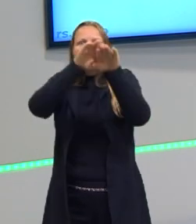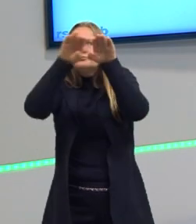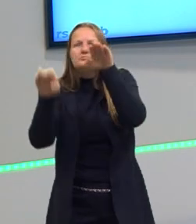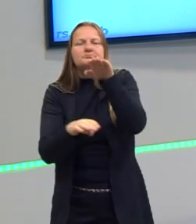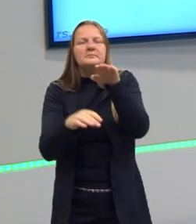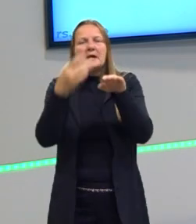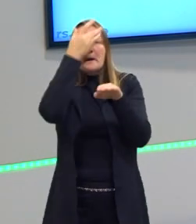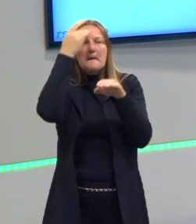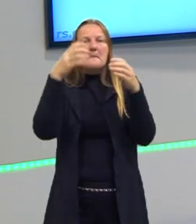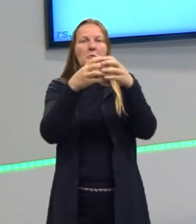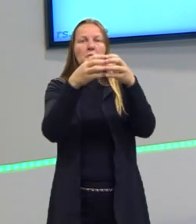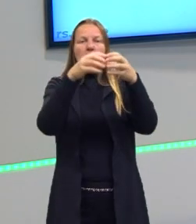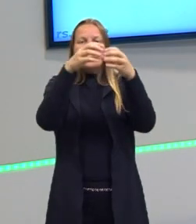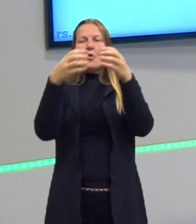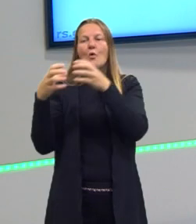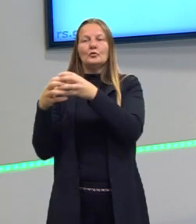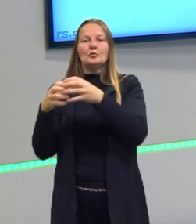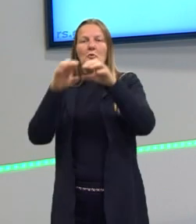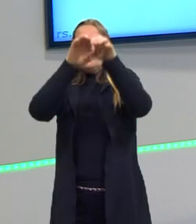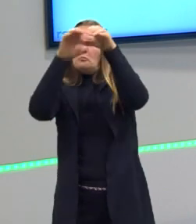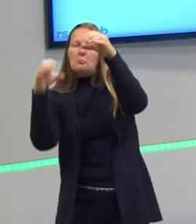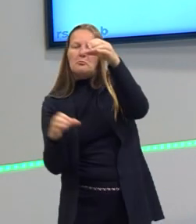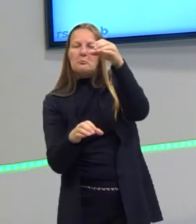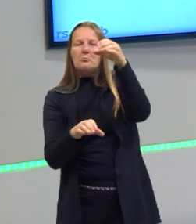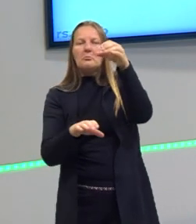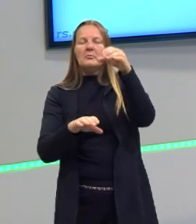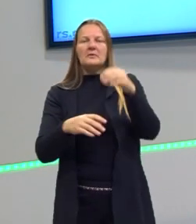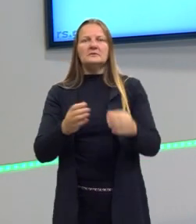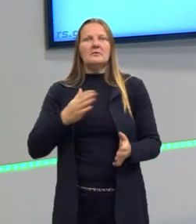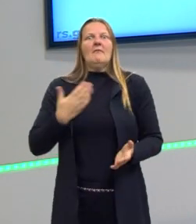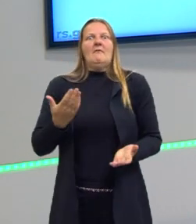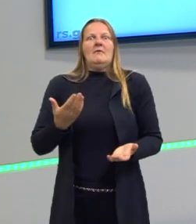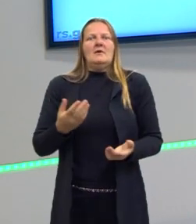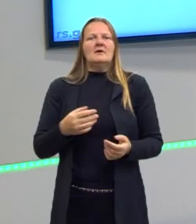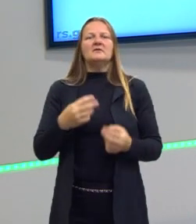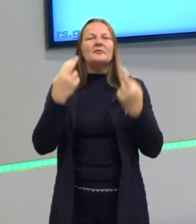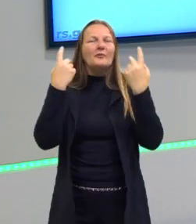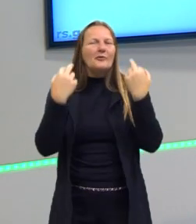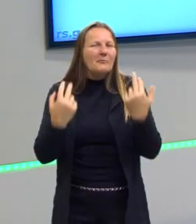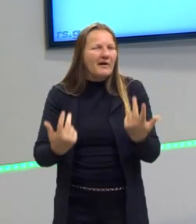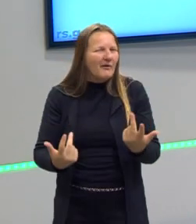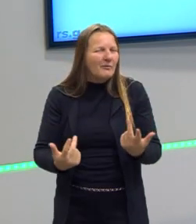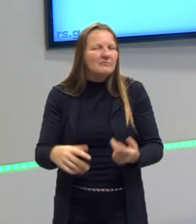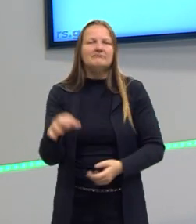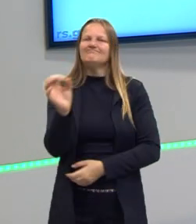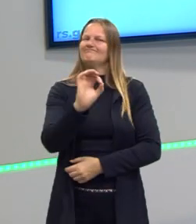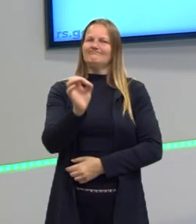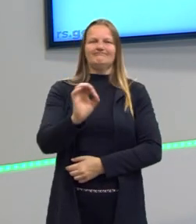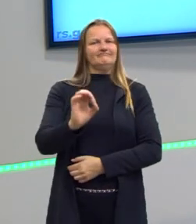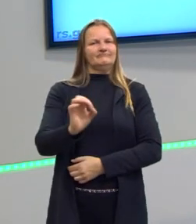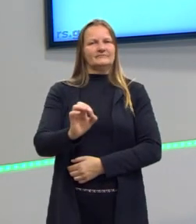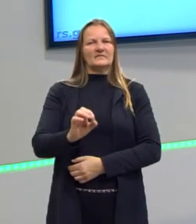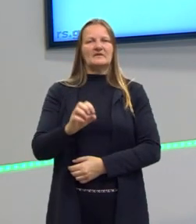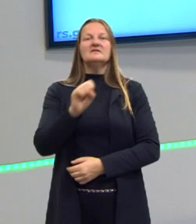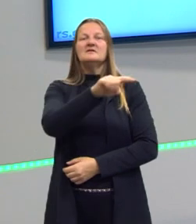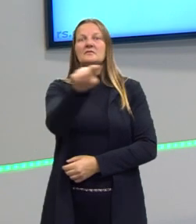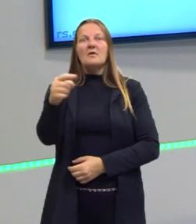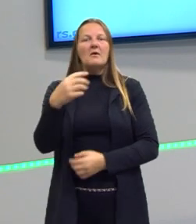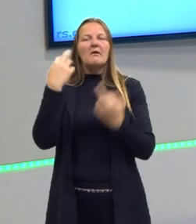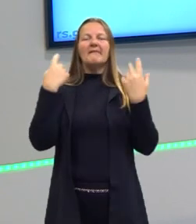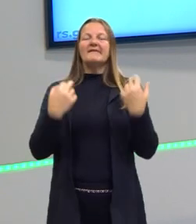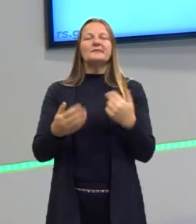a dia essas questões da desigualdade que nos choca, né? Nós não podemos naturalizar, porque se naturalizar,